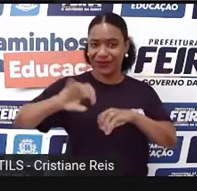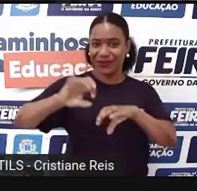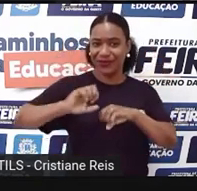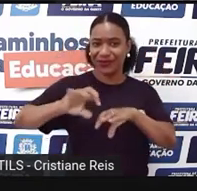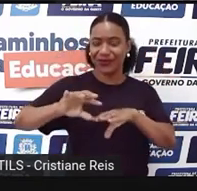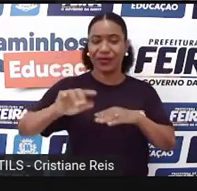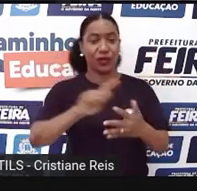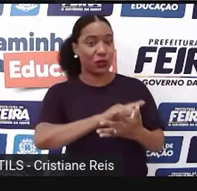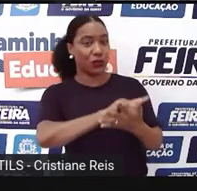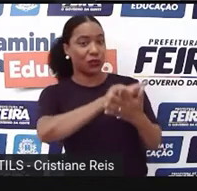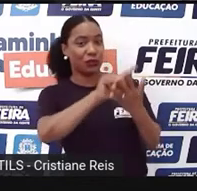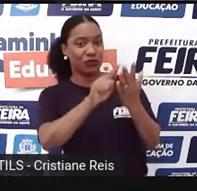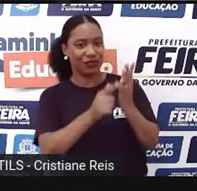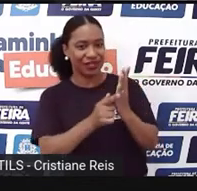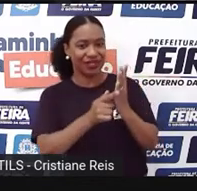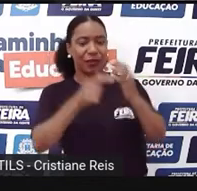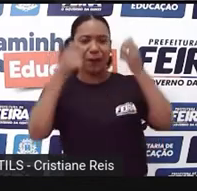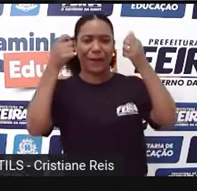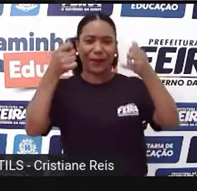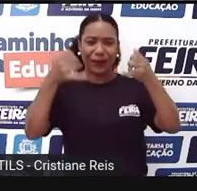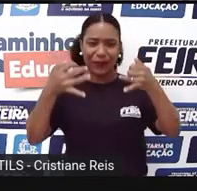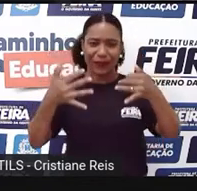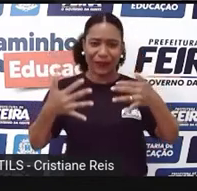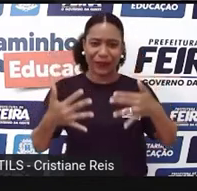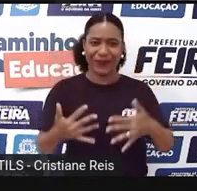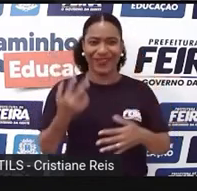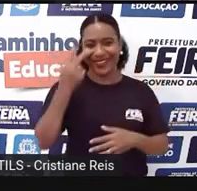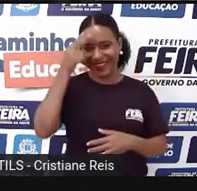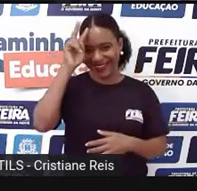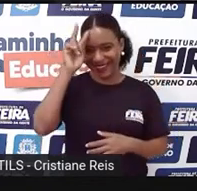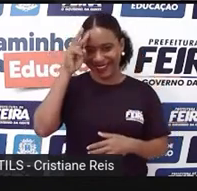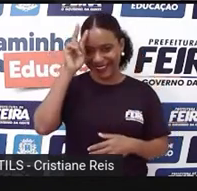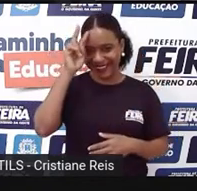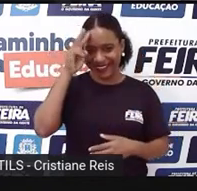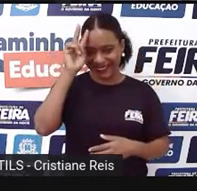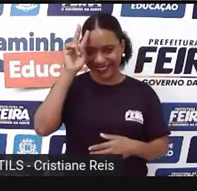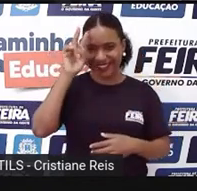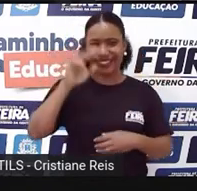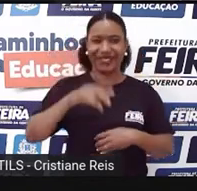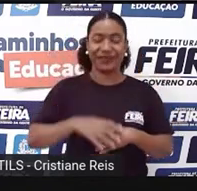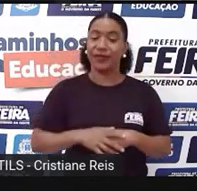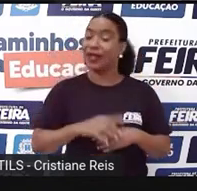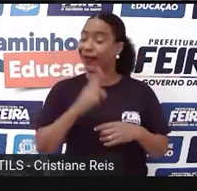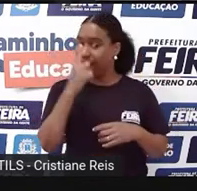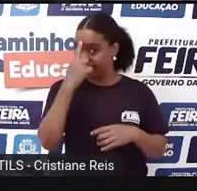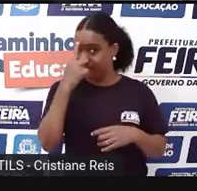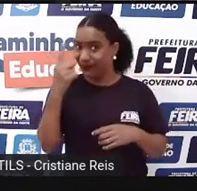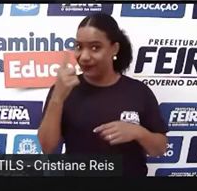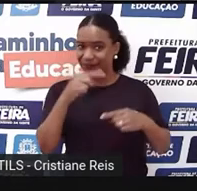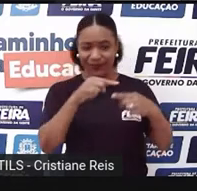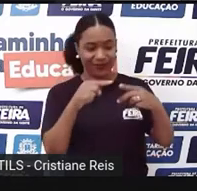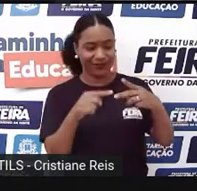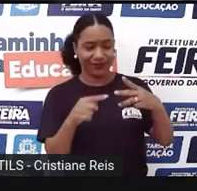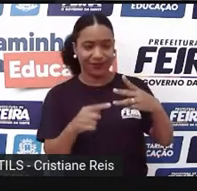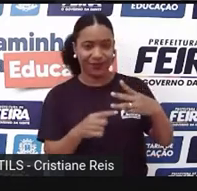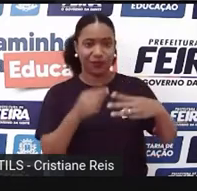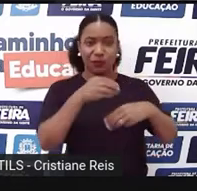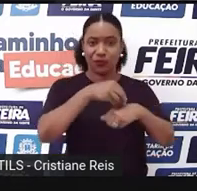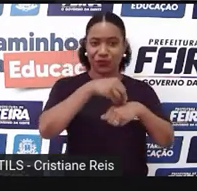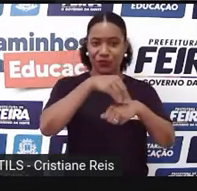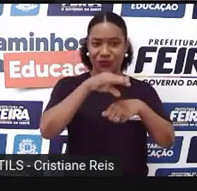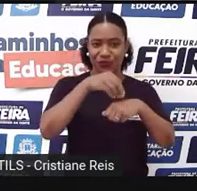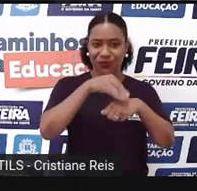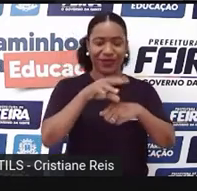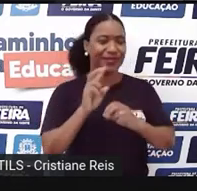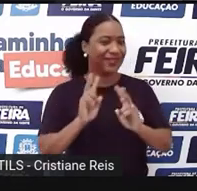gênero narrativo. É claro que não se esqueçam dessas tips, aquelas dicas de organização